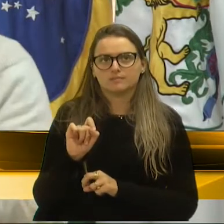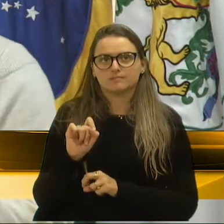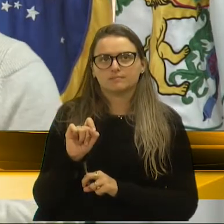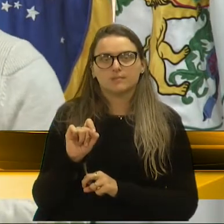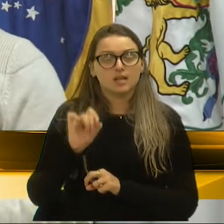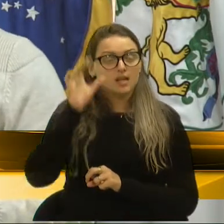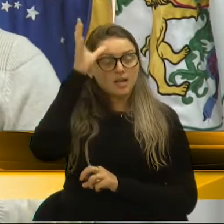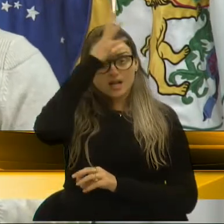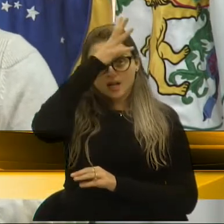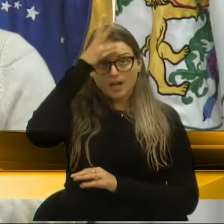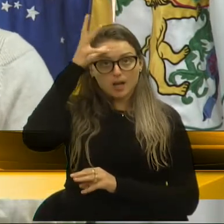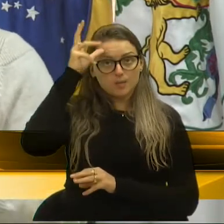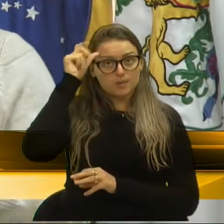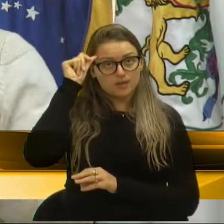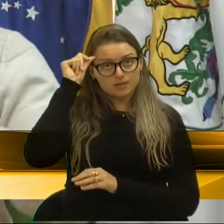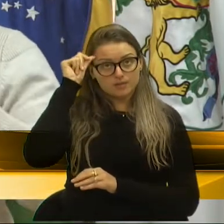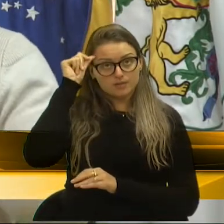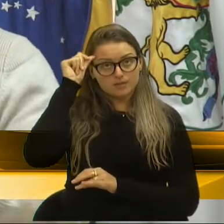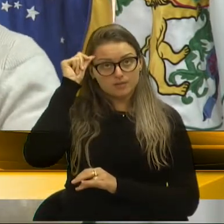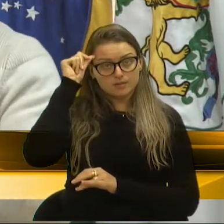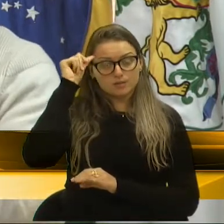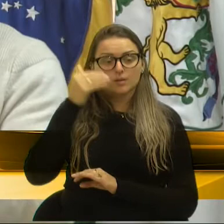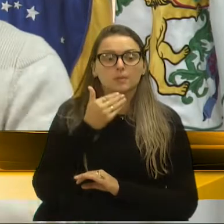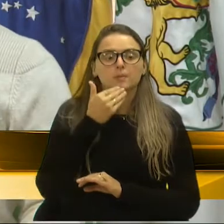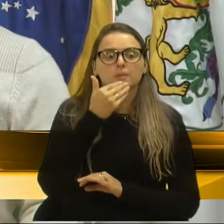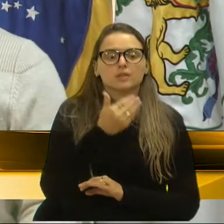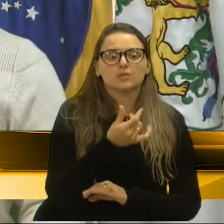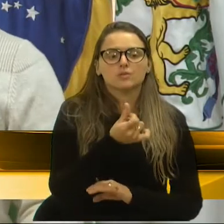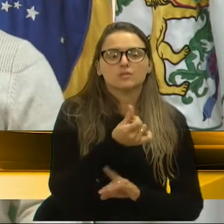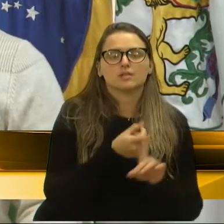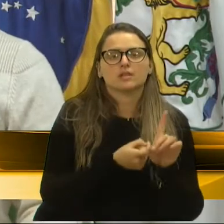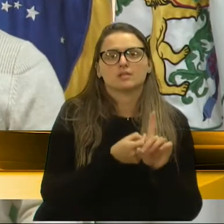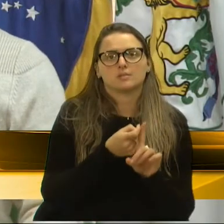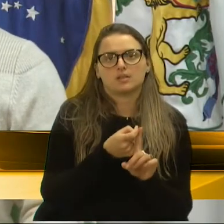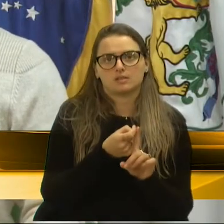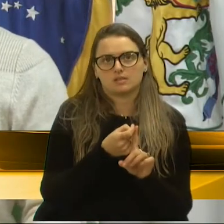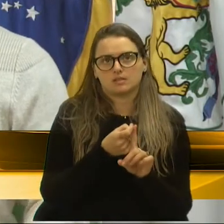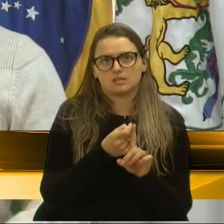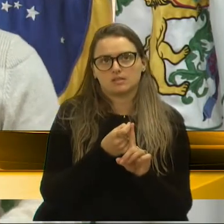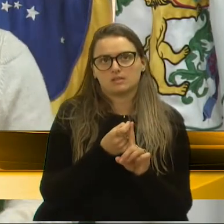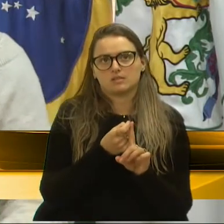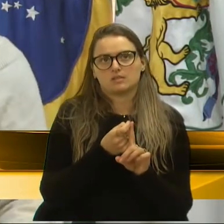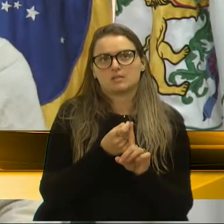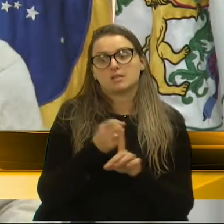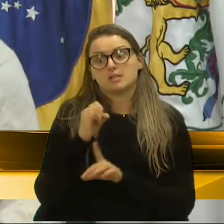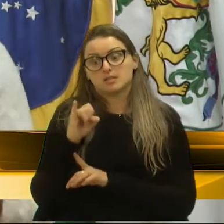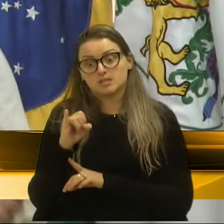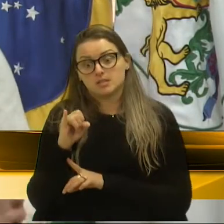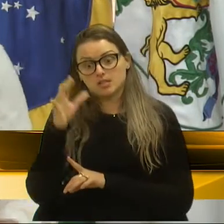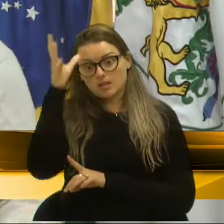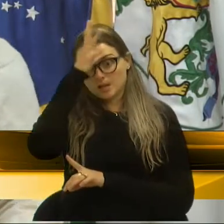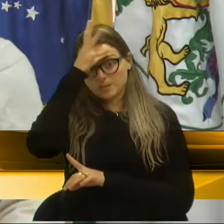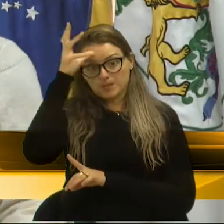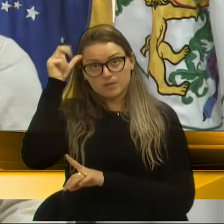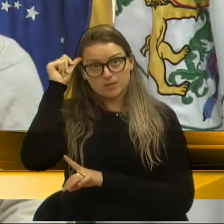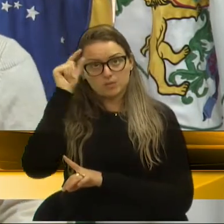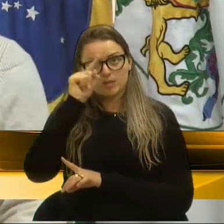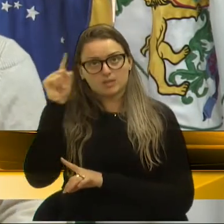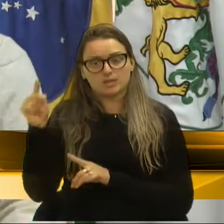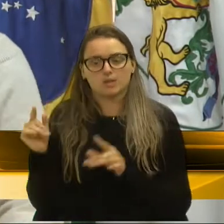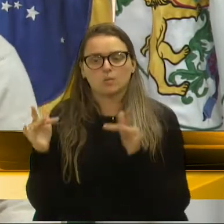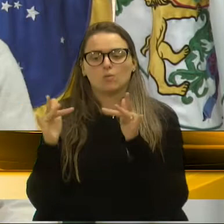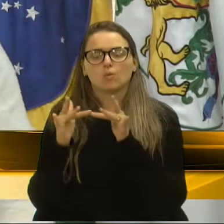o município pediu seis meses, e se o município não houve a